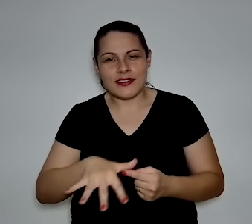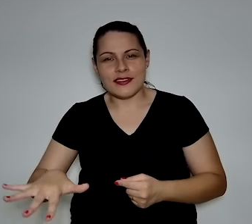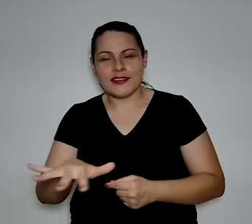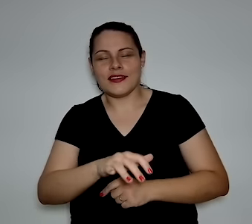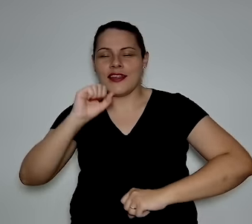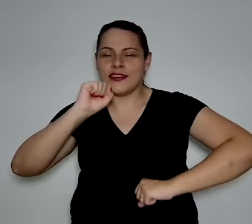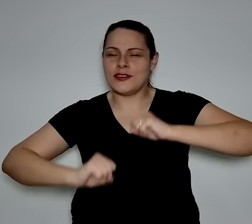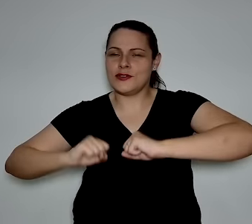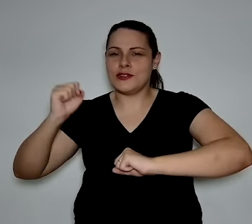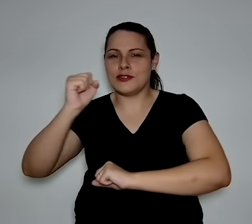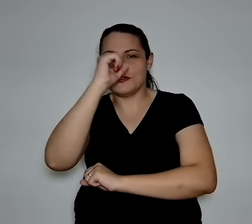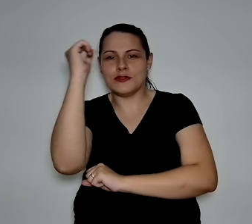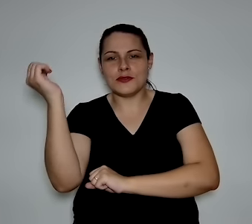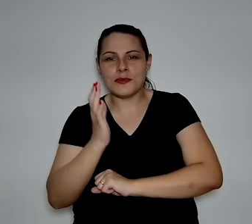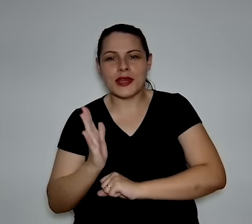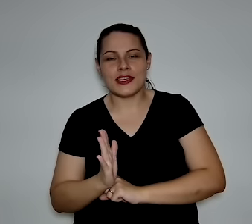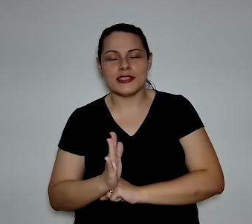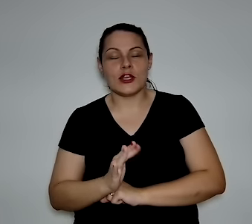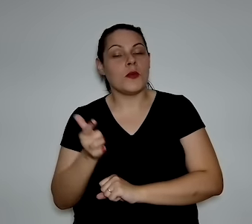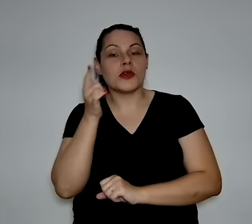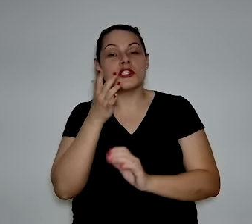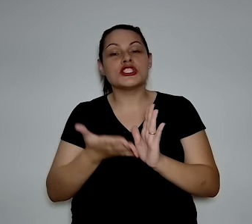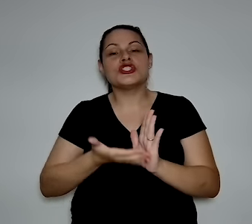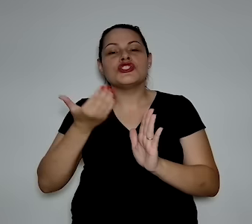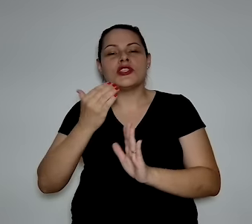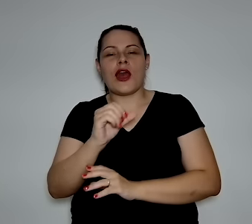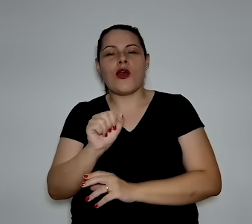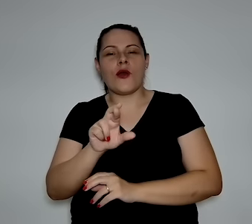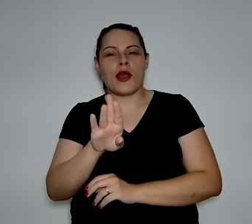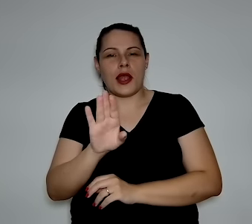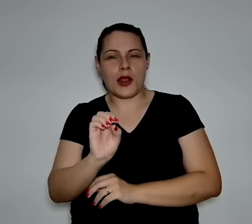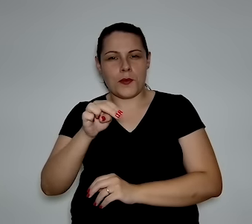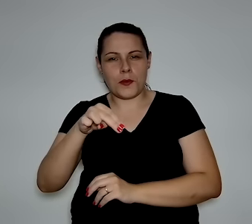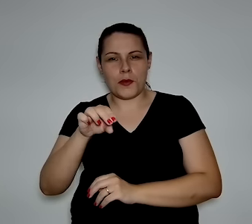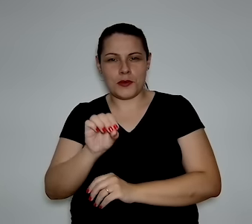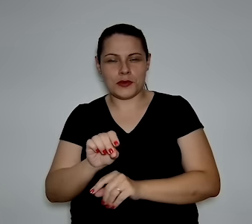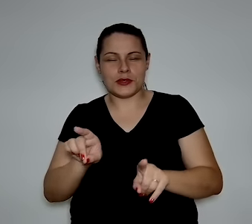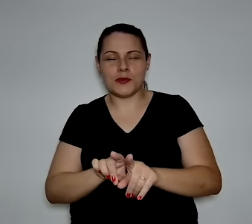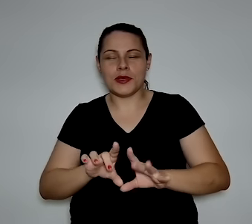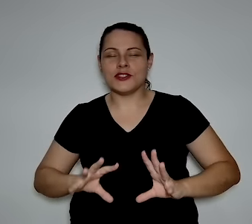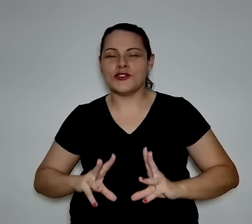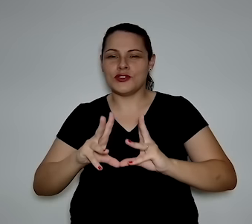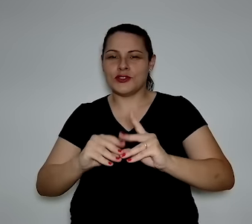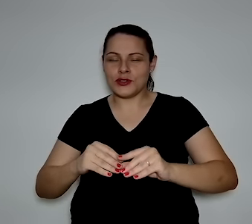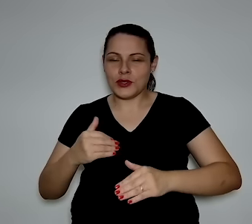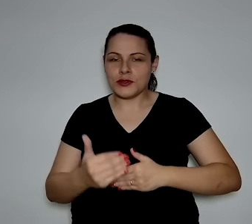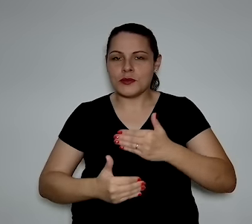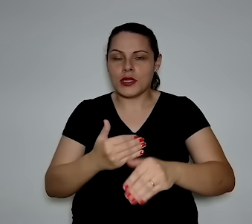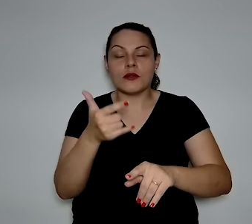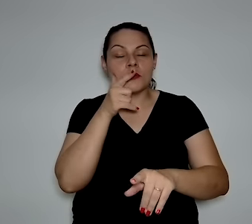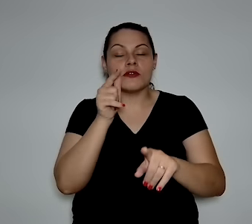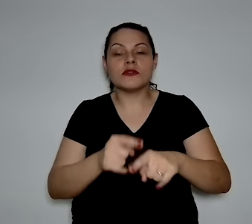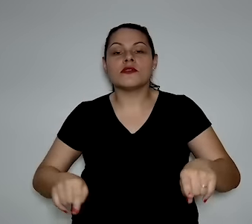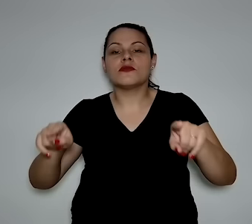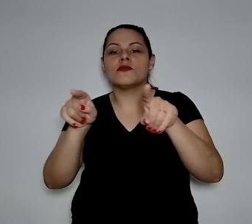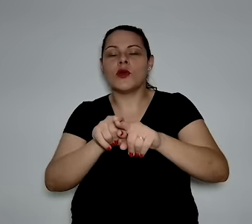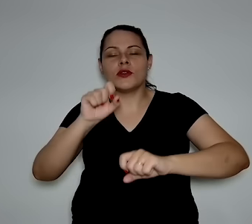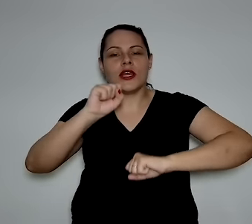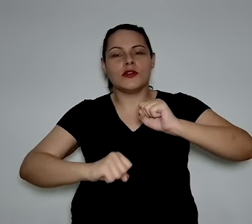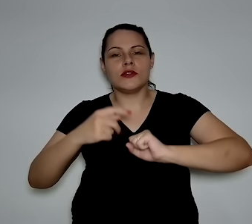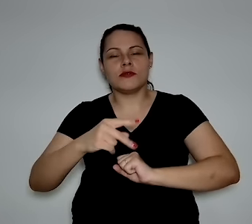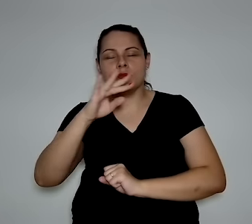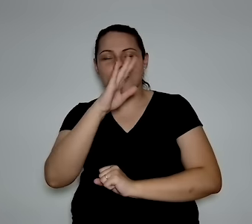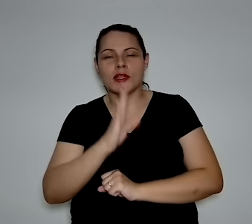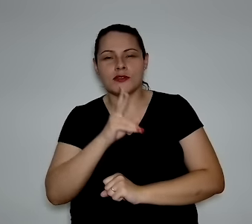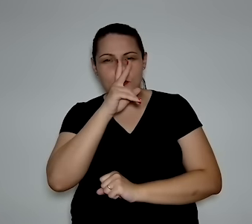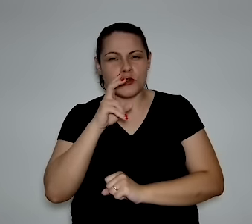para a indústria brasileira, para descarbonizar e, nesse processo, a reindustrialização do Brasil